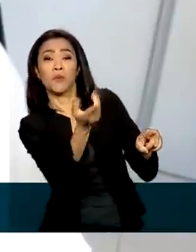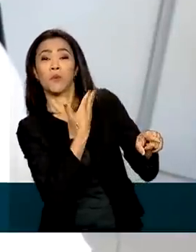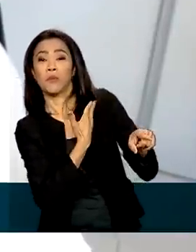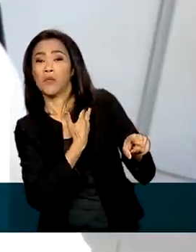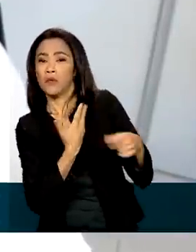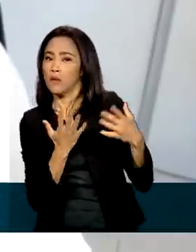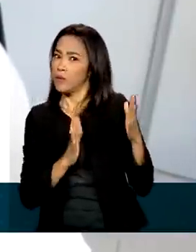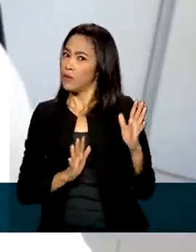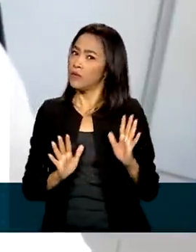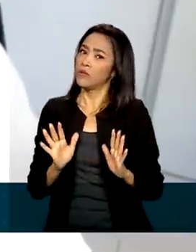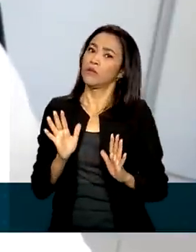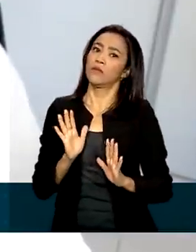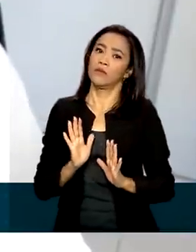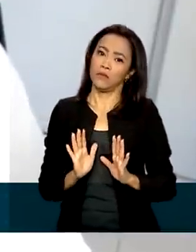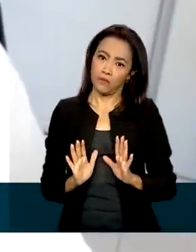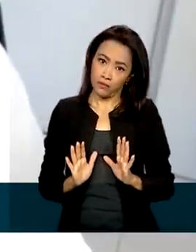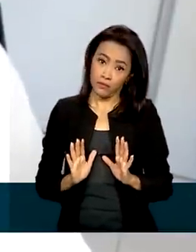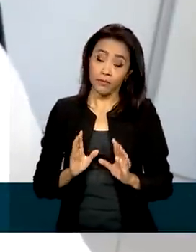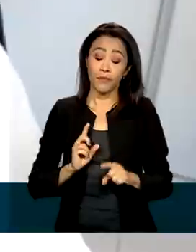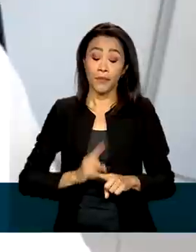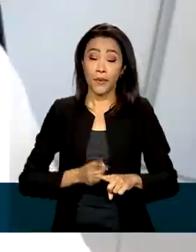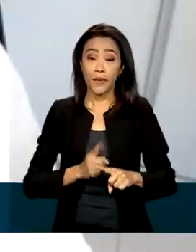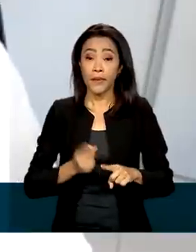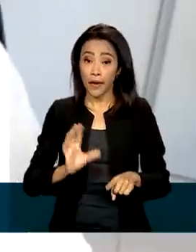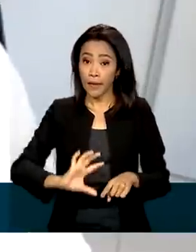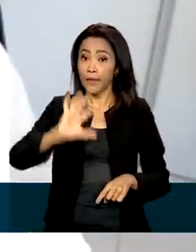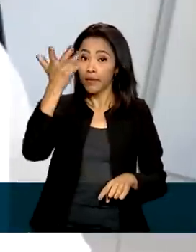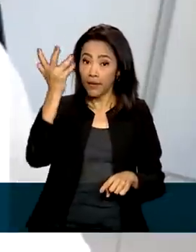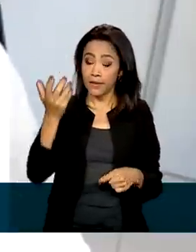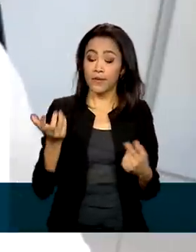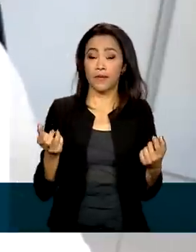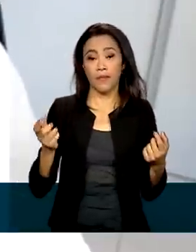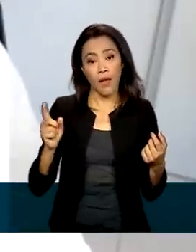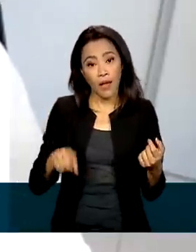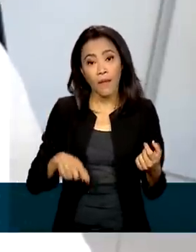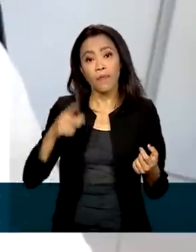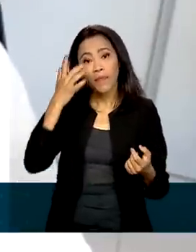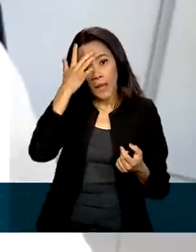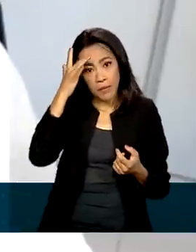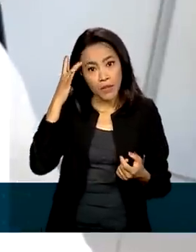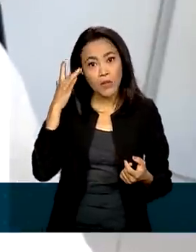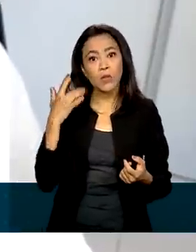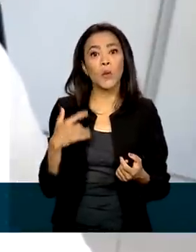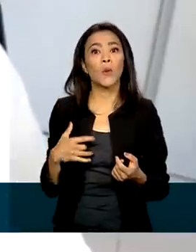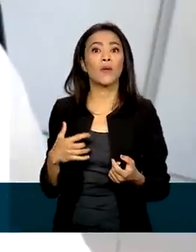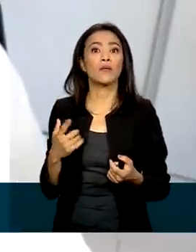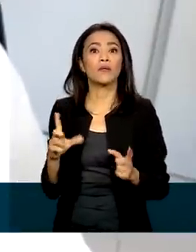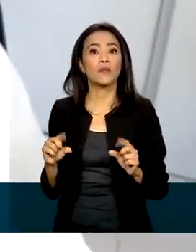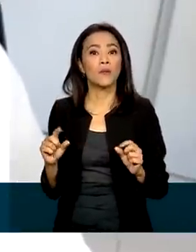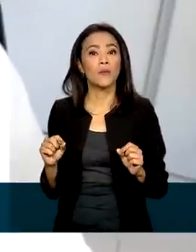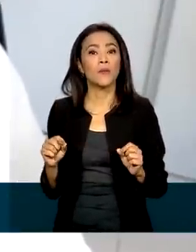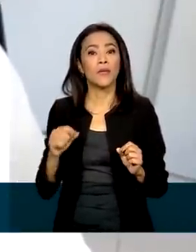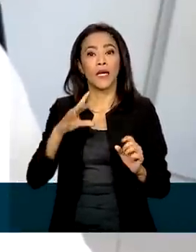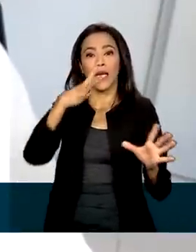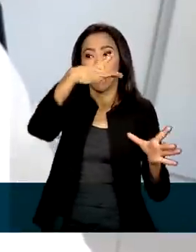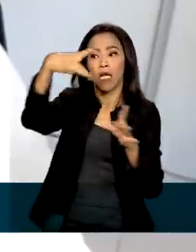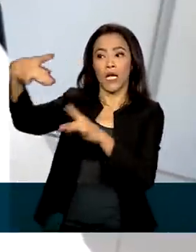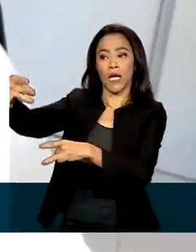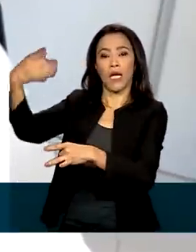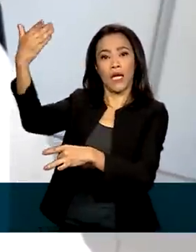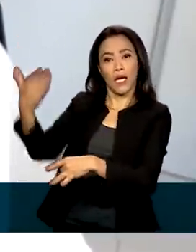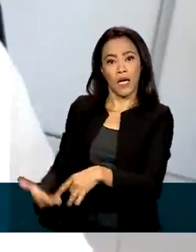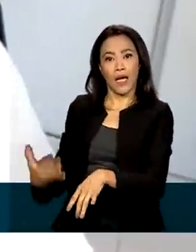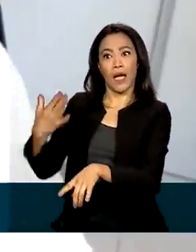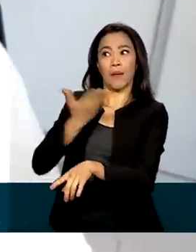porque geralmente o que ocorre no golpe é que a pessoa personifica um amigo ou um amigo do